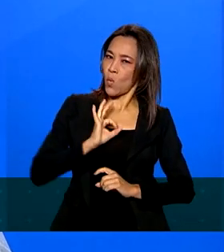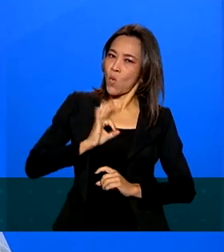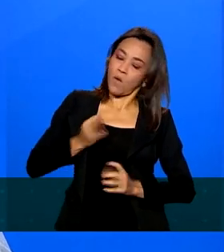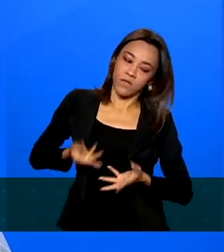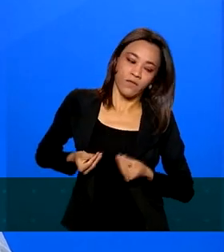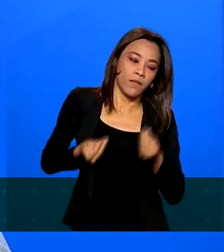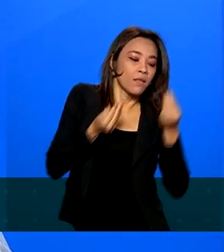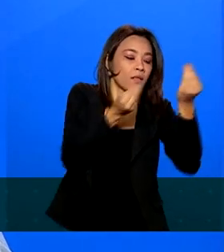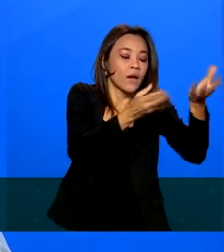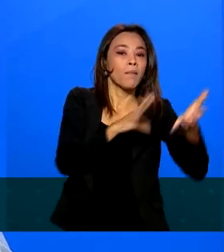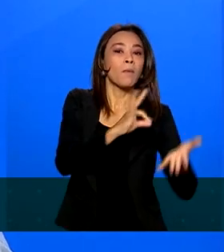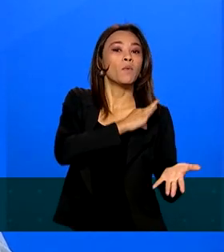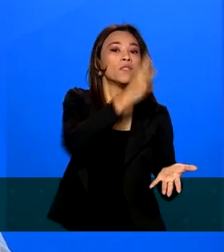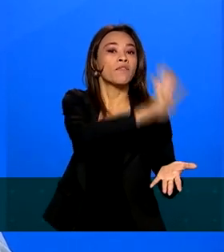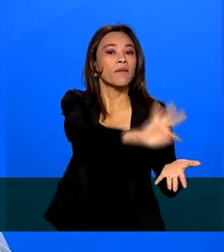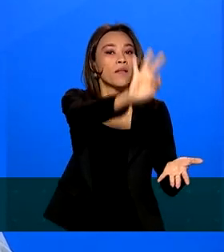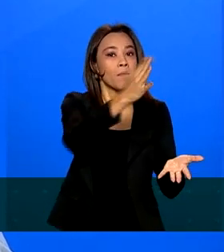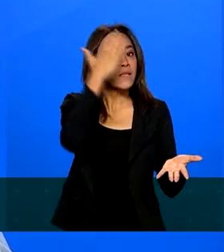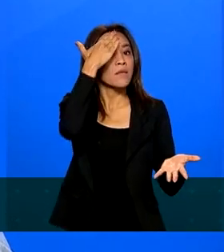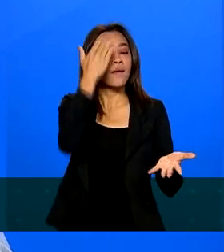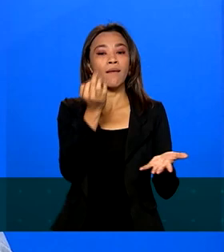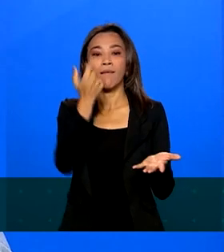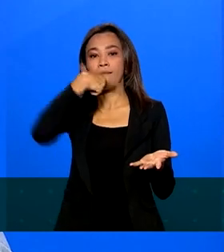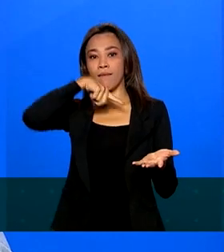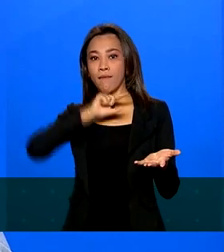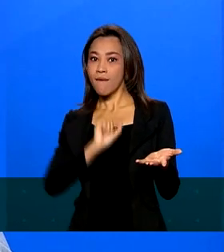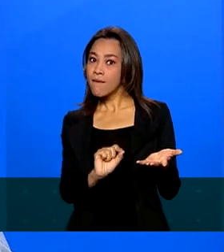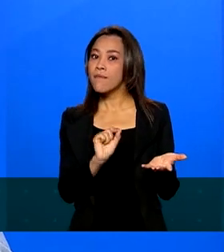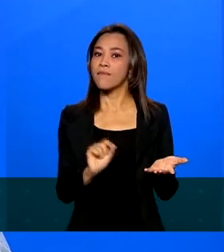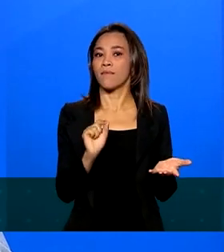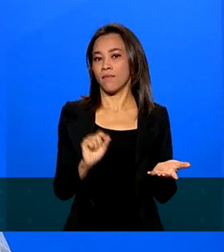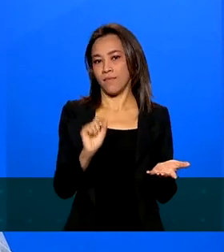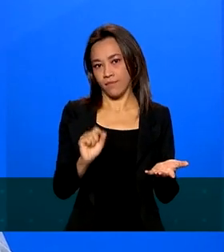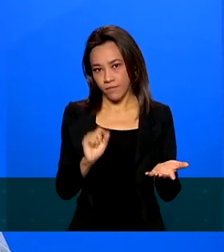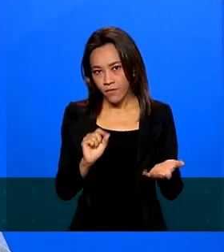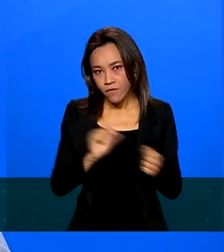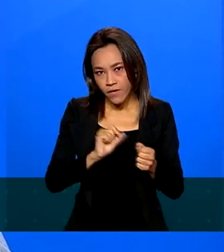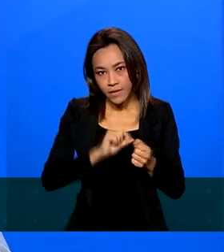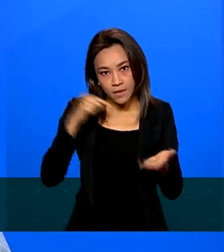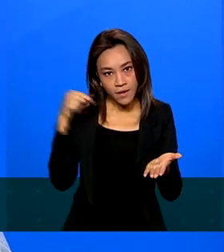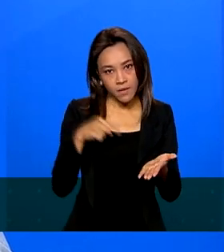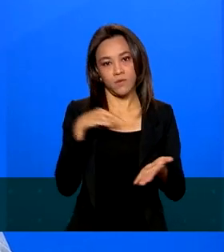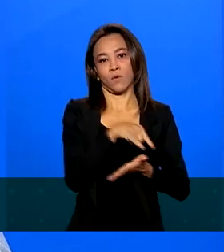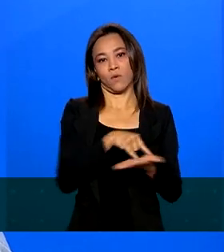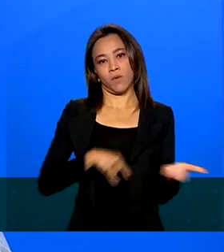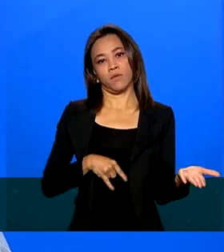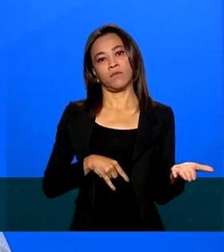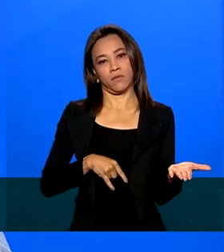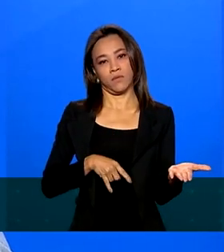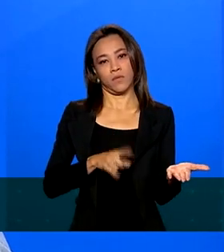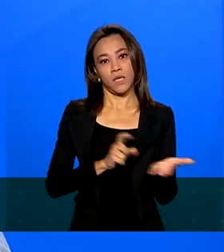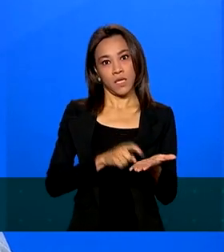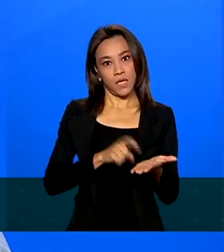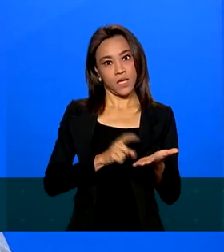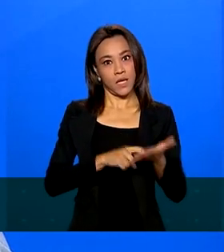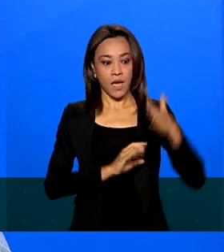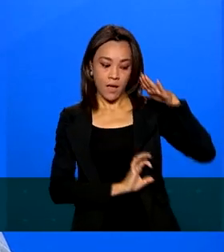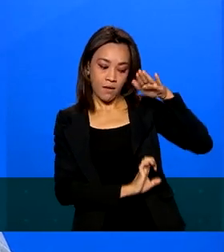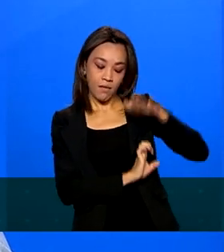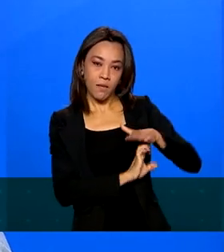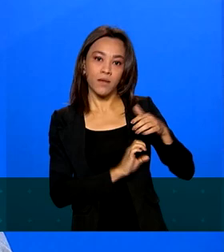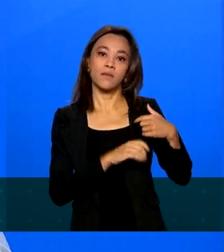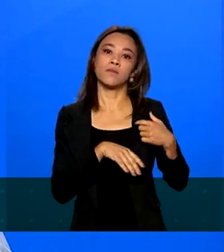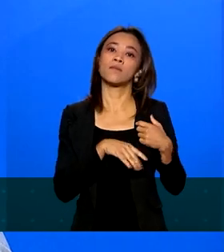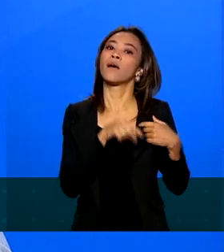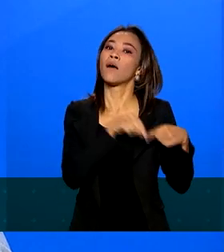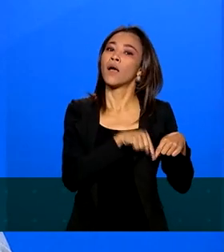A partir daí nós vamos ver quem realizou, quem confeccionou esse documento em que a Barat Biotec já assume